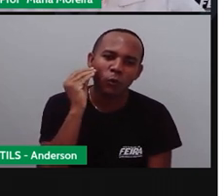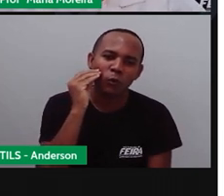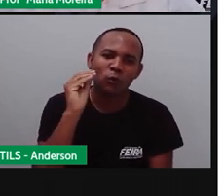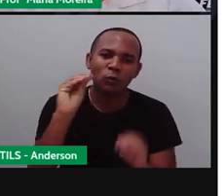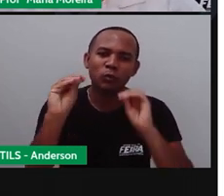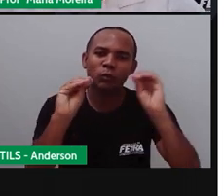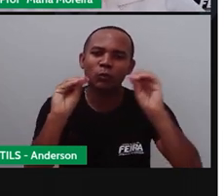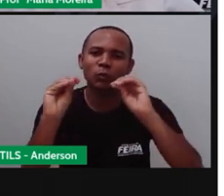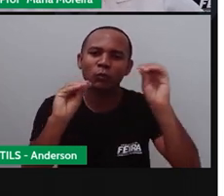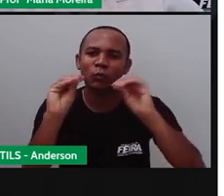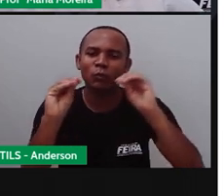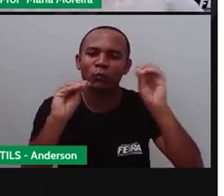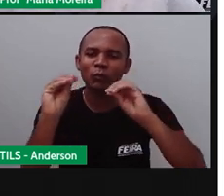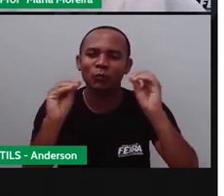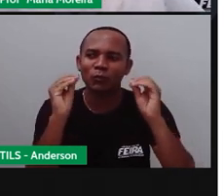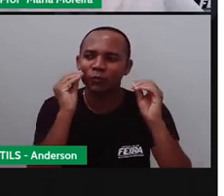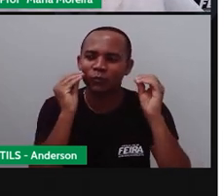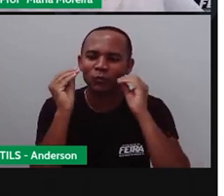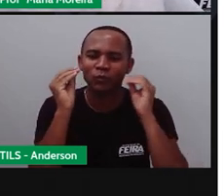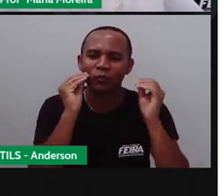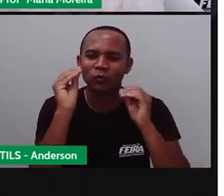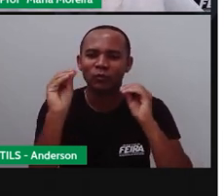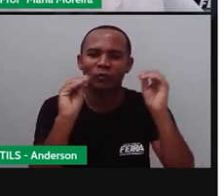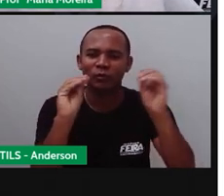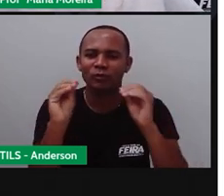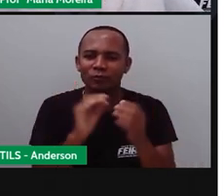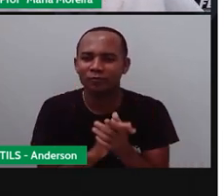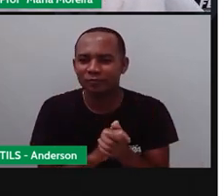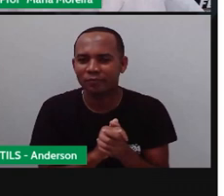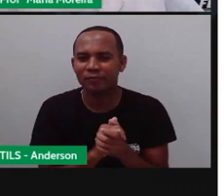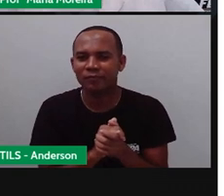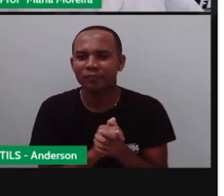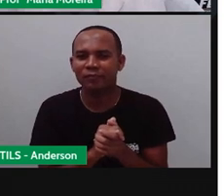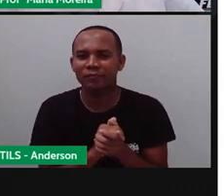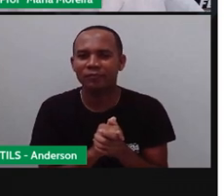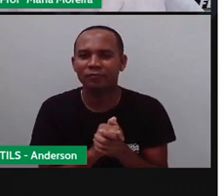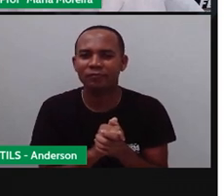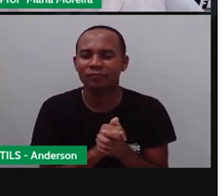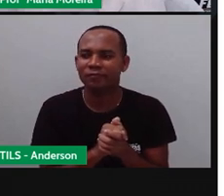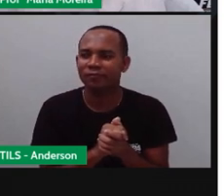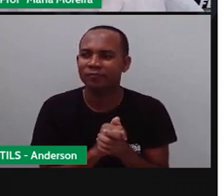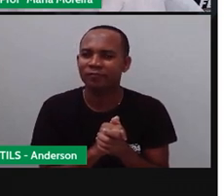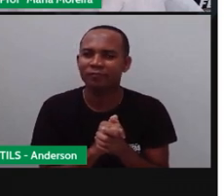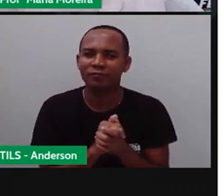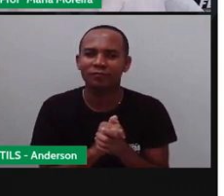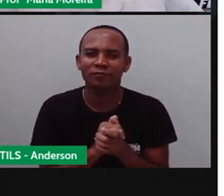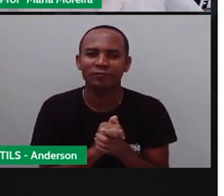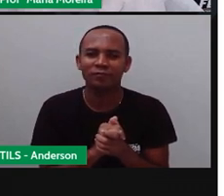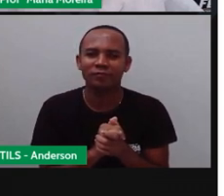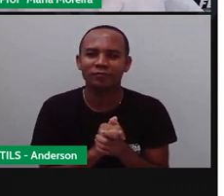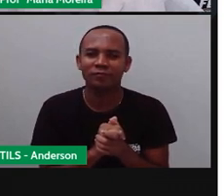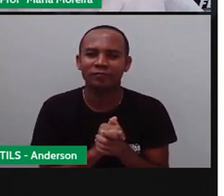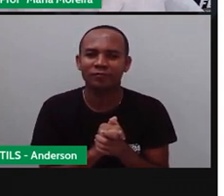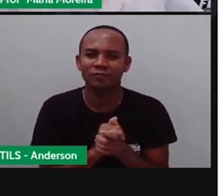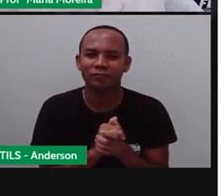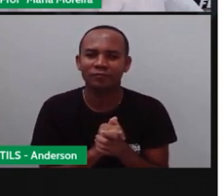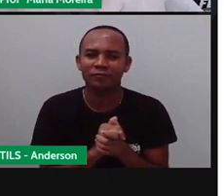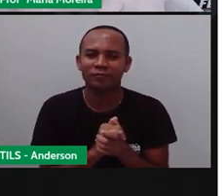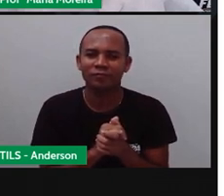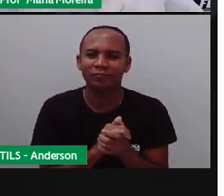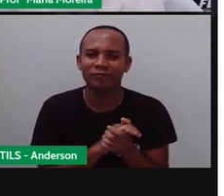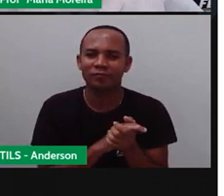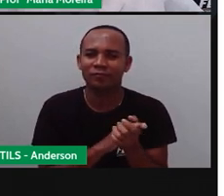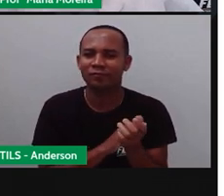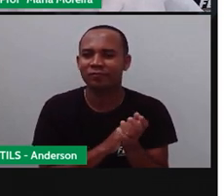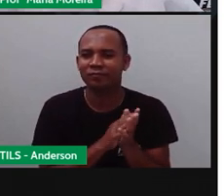Escola aí, Maria Helena. Fica onde, Vânia? essa ali? É no bairro São João. Então, o bairro São João não é perto do CASEB?